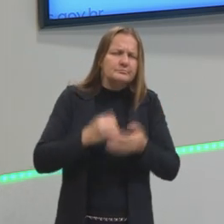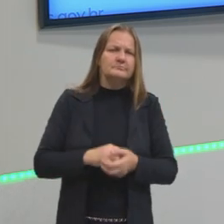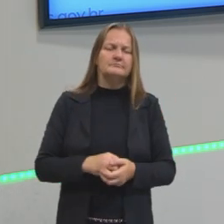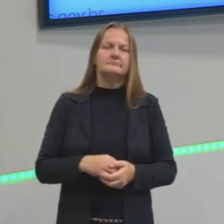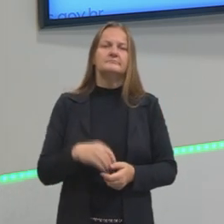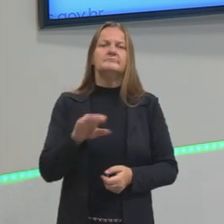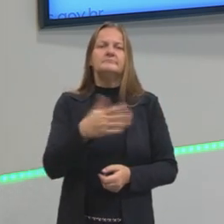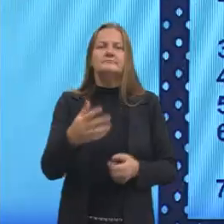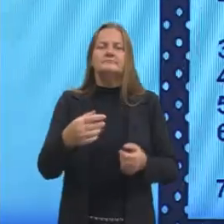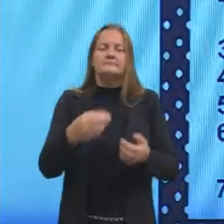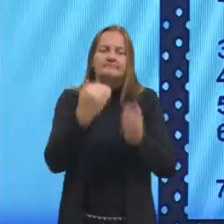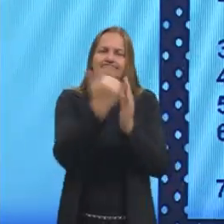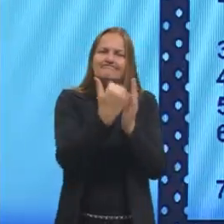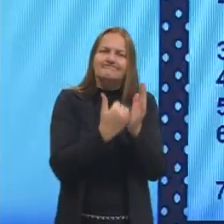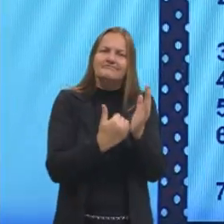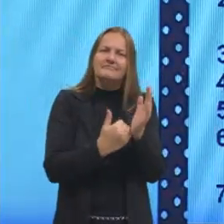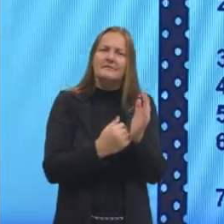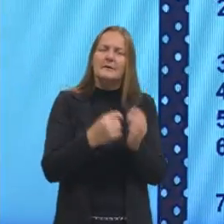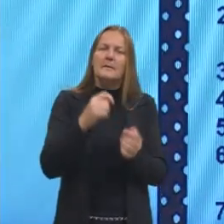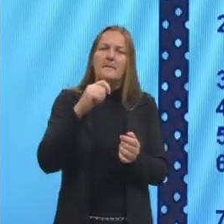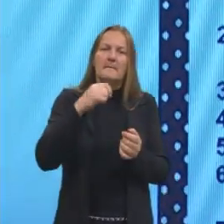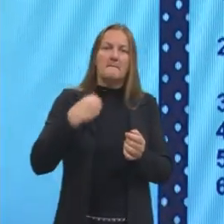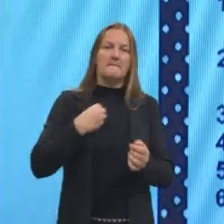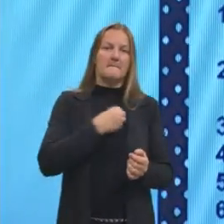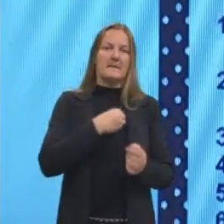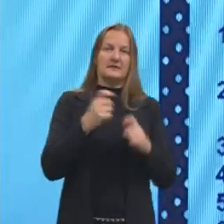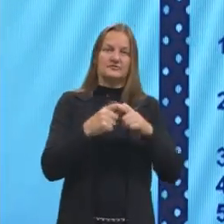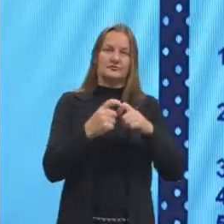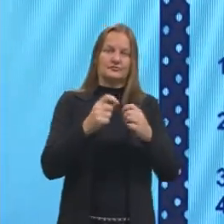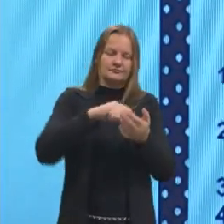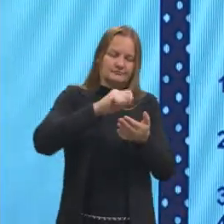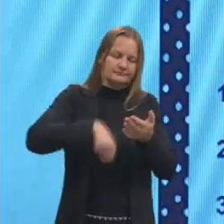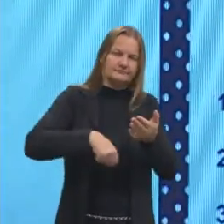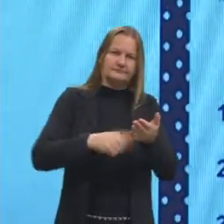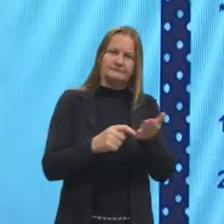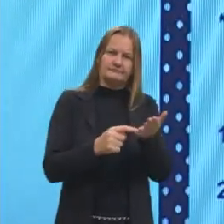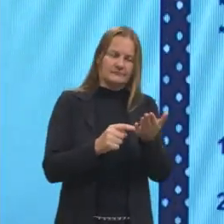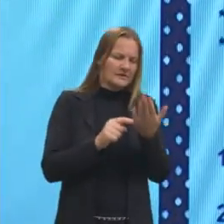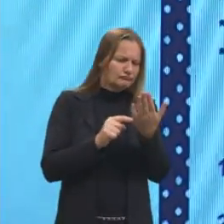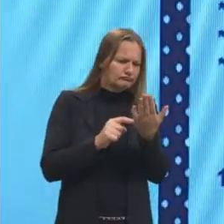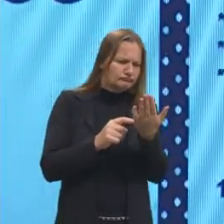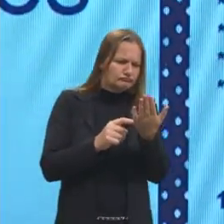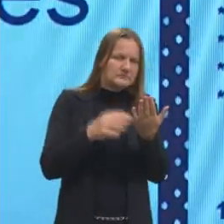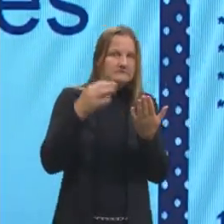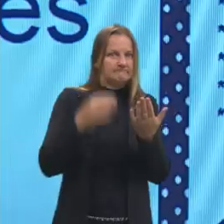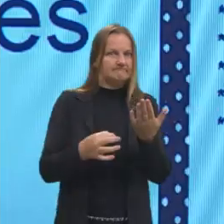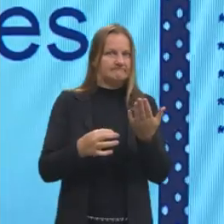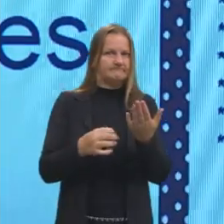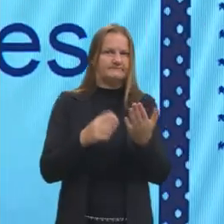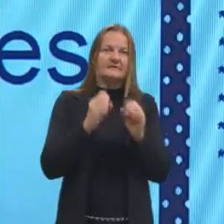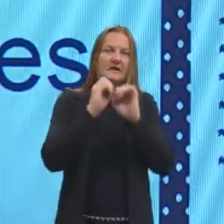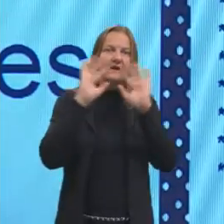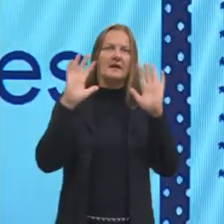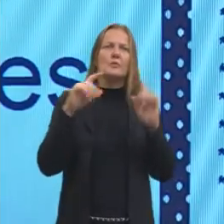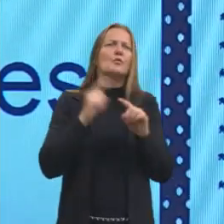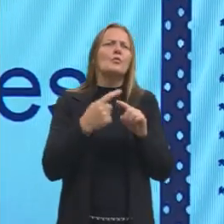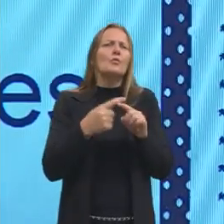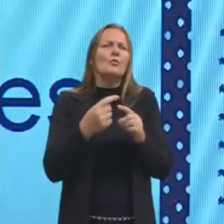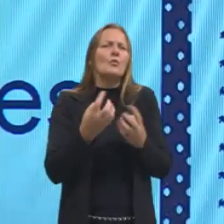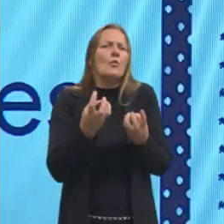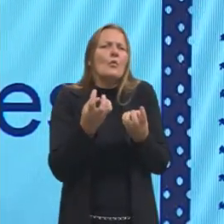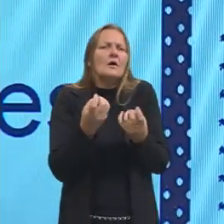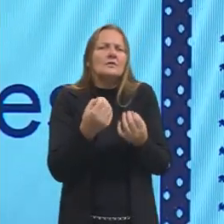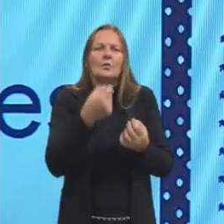no caso, uma receita. Eu trouxe o manual e a receita como similares. Ela precisa dizer claramente quanto